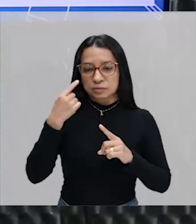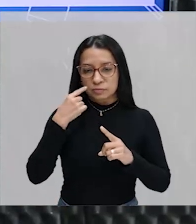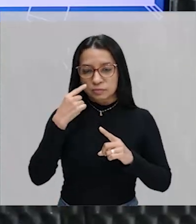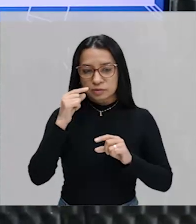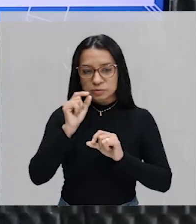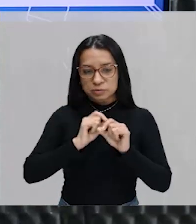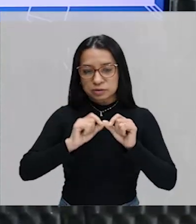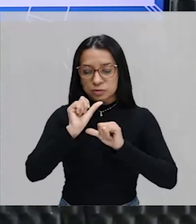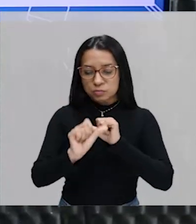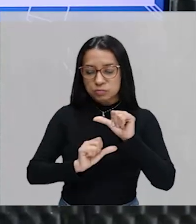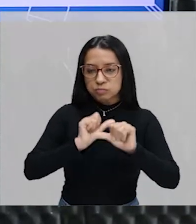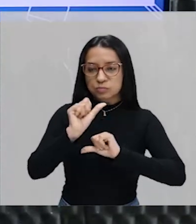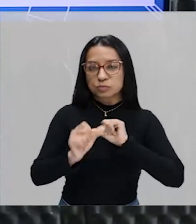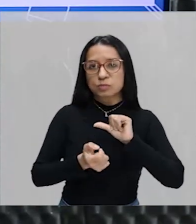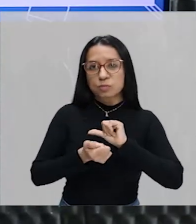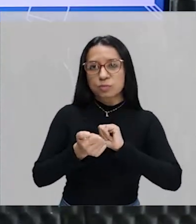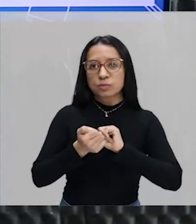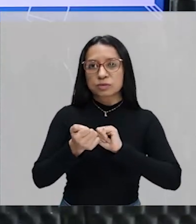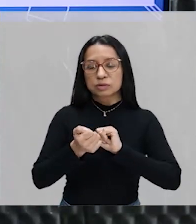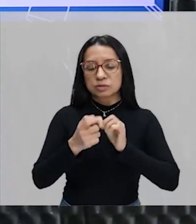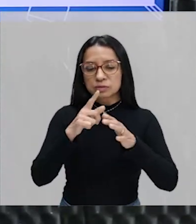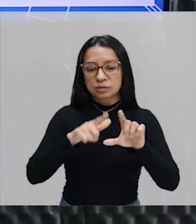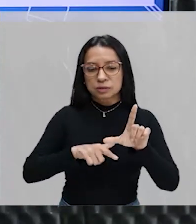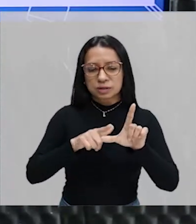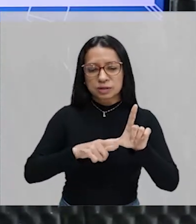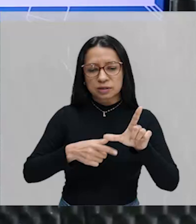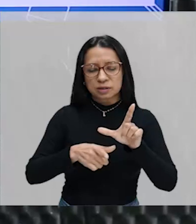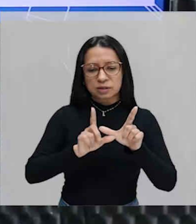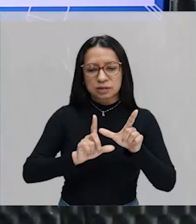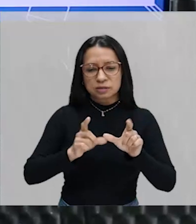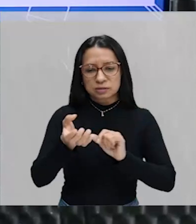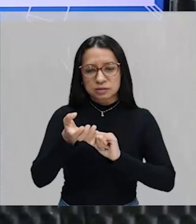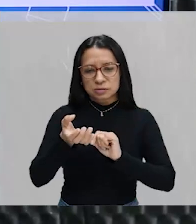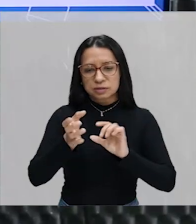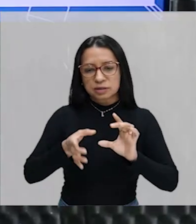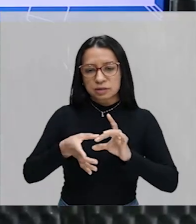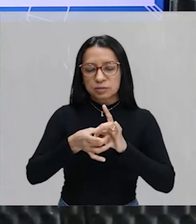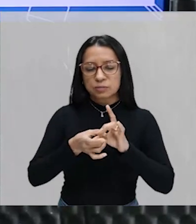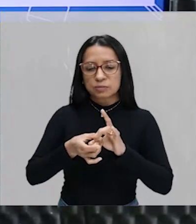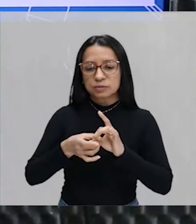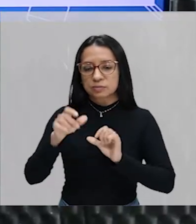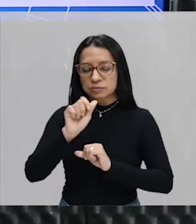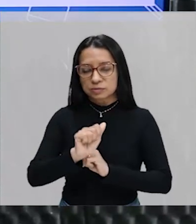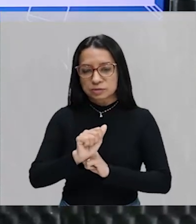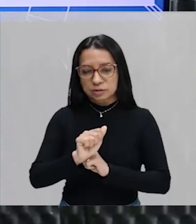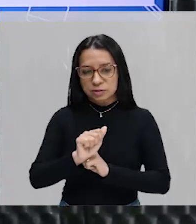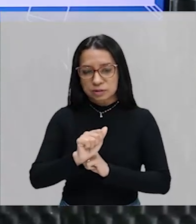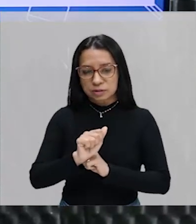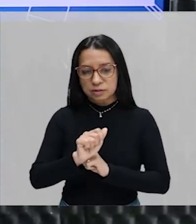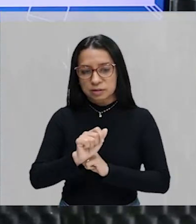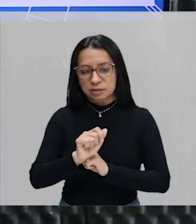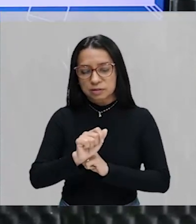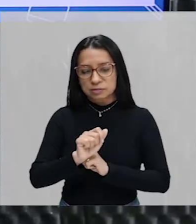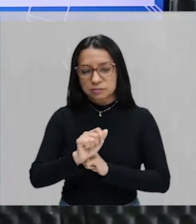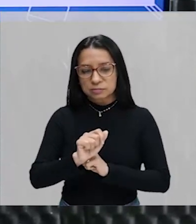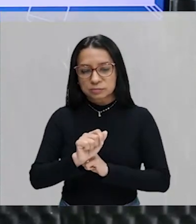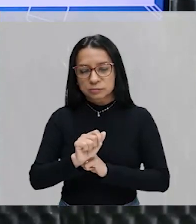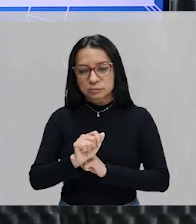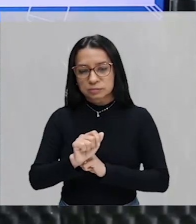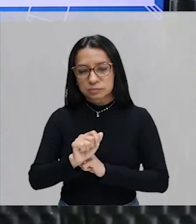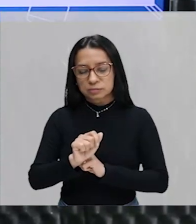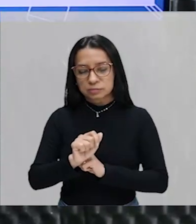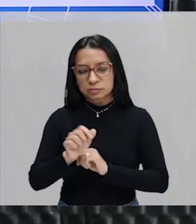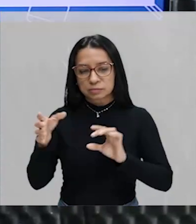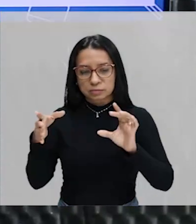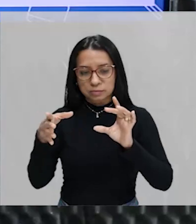mudou um pouquinho da letra anterior, olha só. Agora, eu quero a união de A com a interseção entre